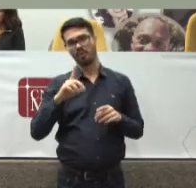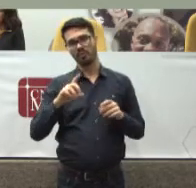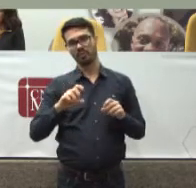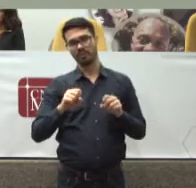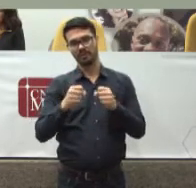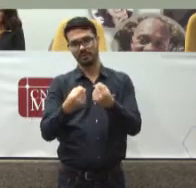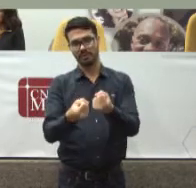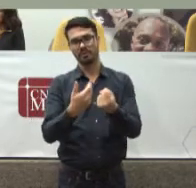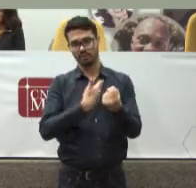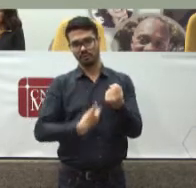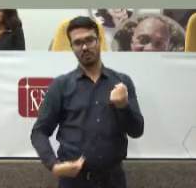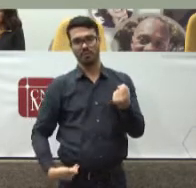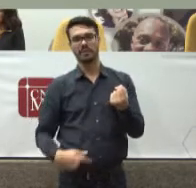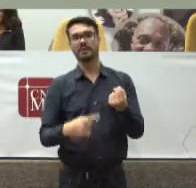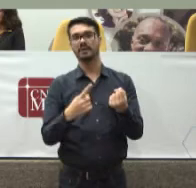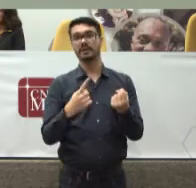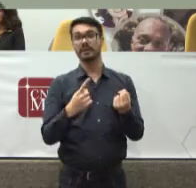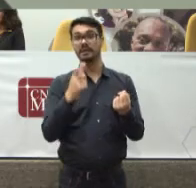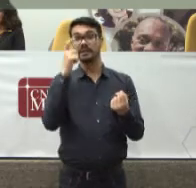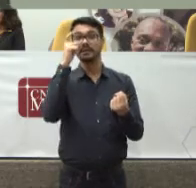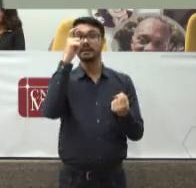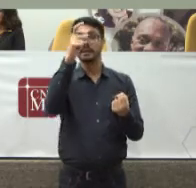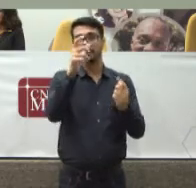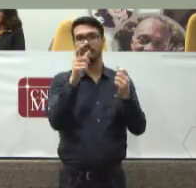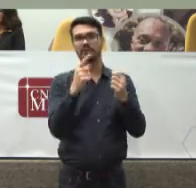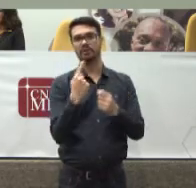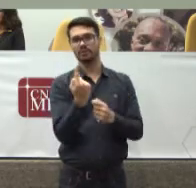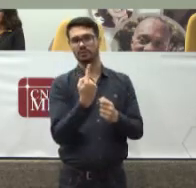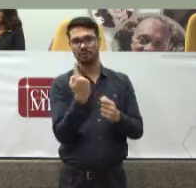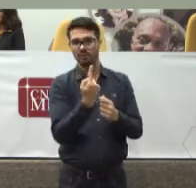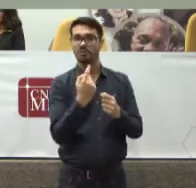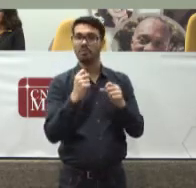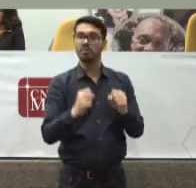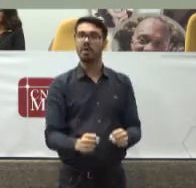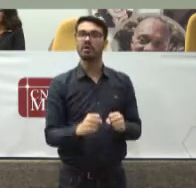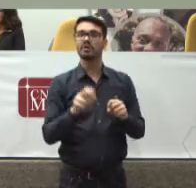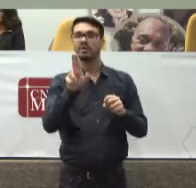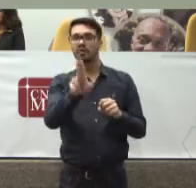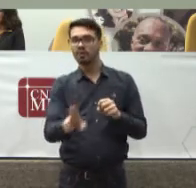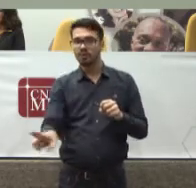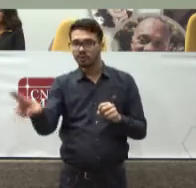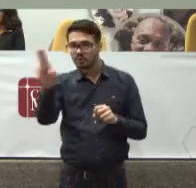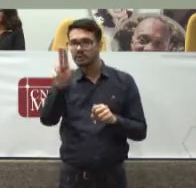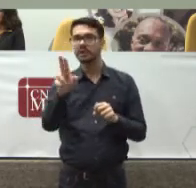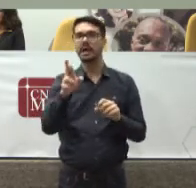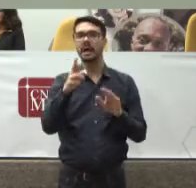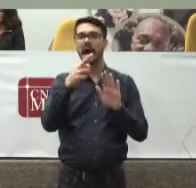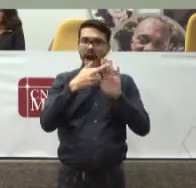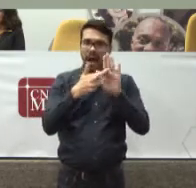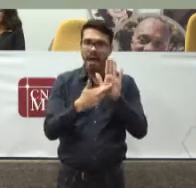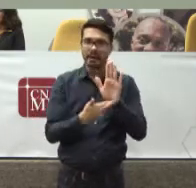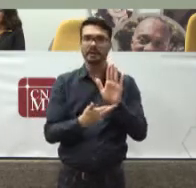interesse Individualizado Ele possa se socorrer De alguma ferramenta Que nós estamos Procurando construir